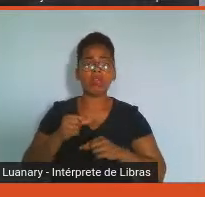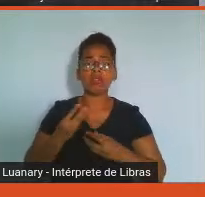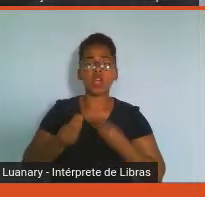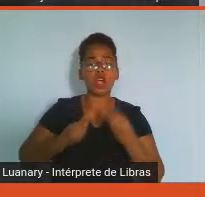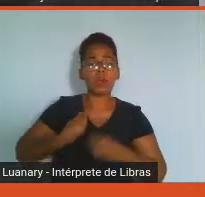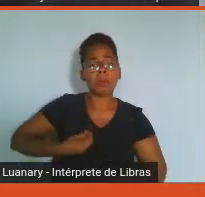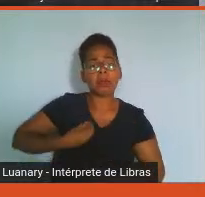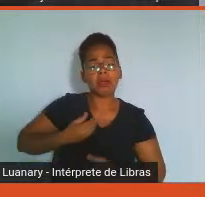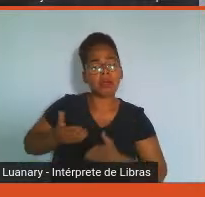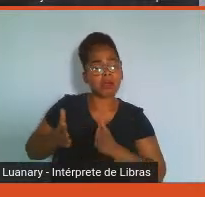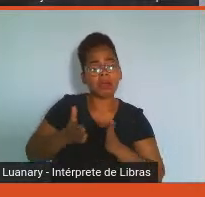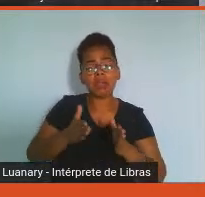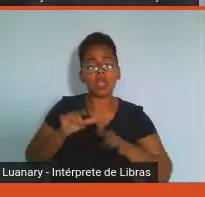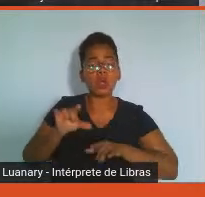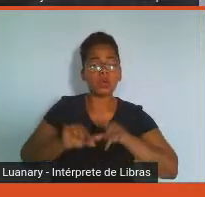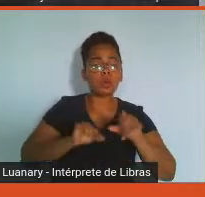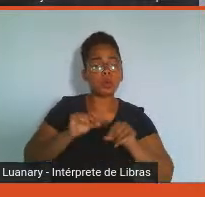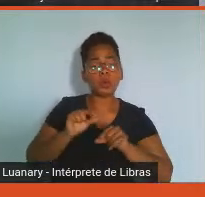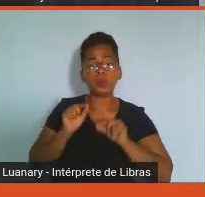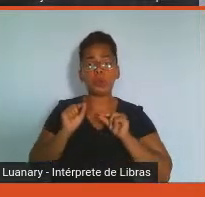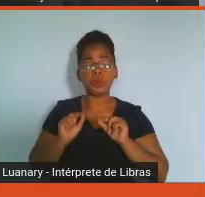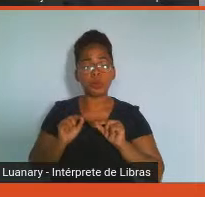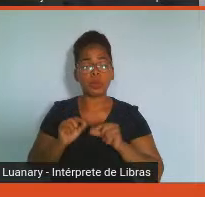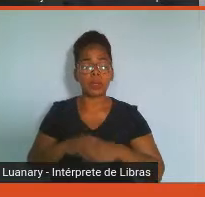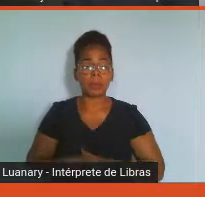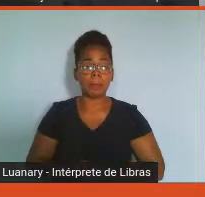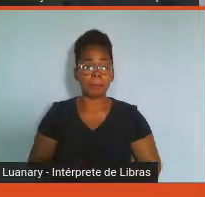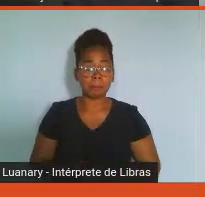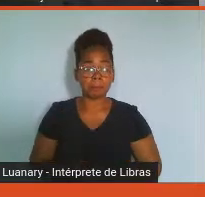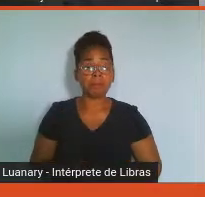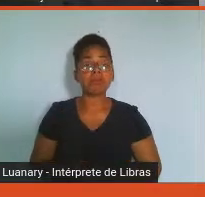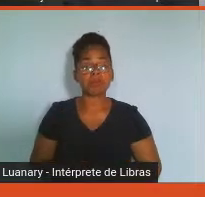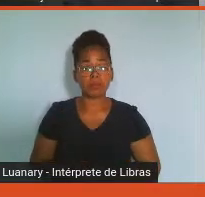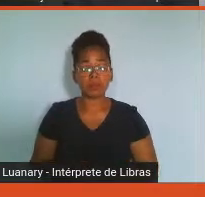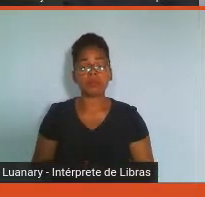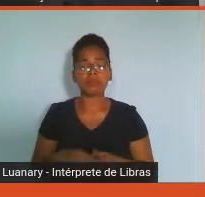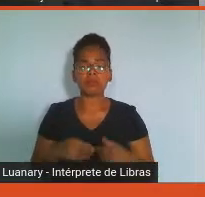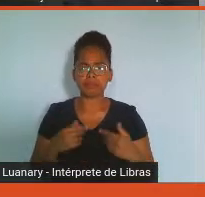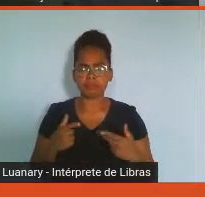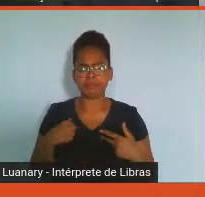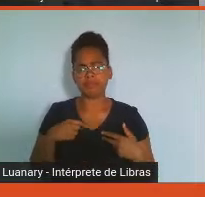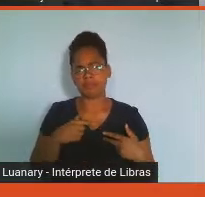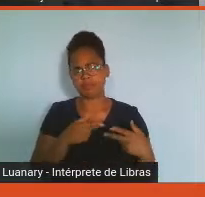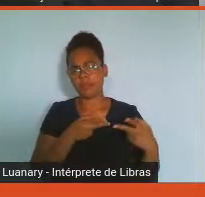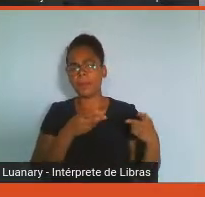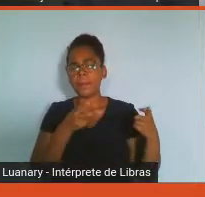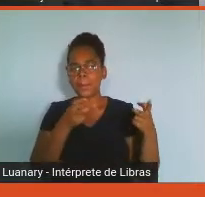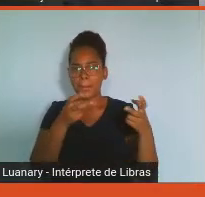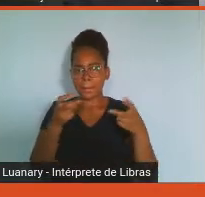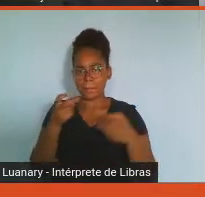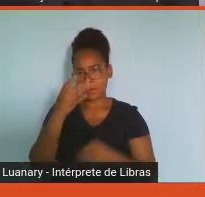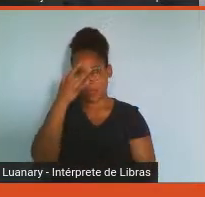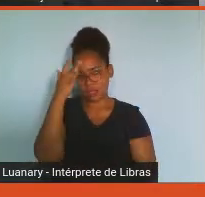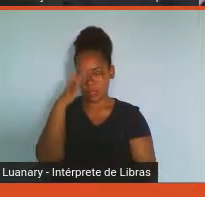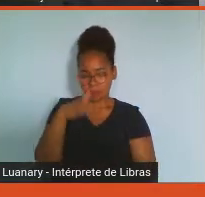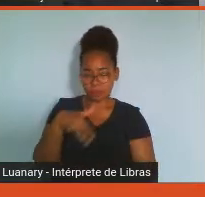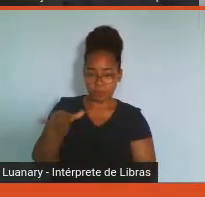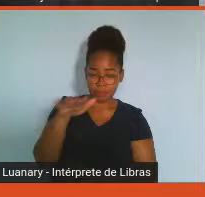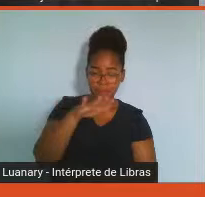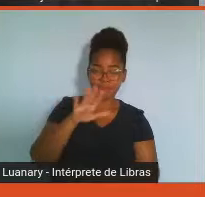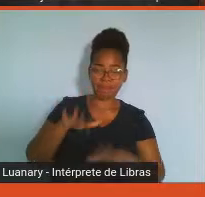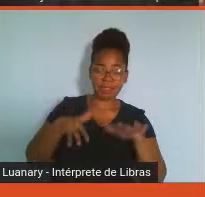né, e aí a gente chega a uma questão que muitas pessoas se enroscam, né, eles deixam de lado o bem-estar